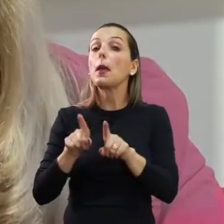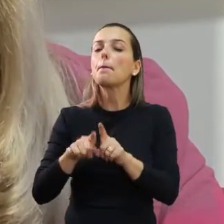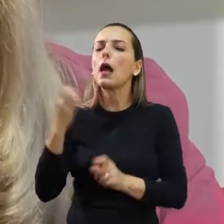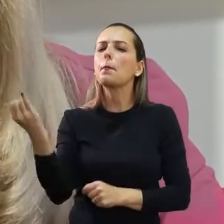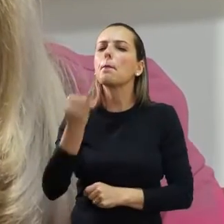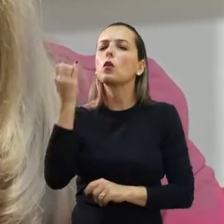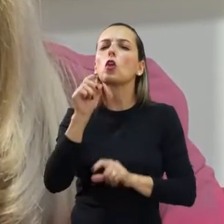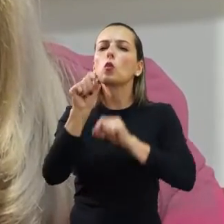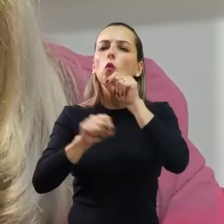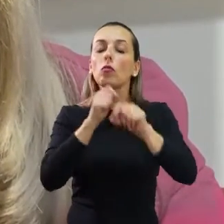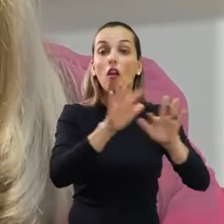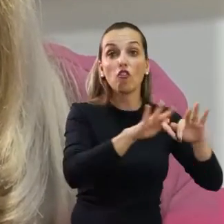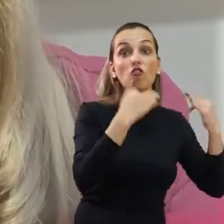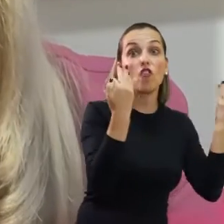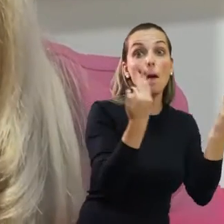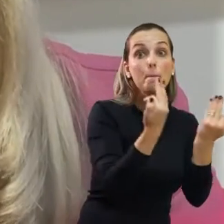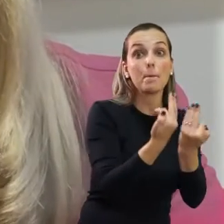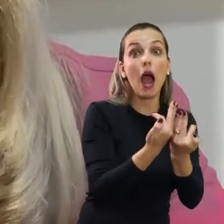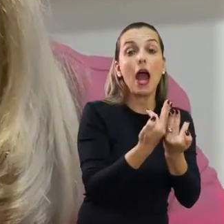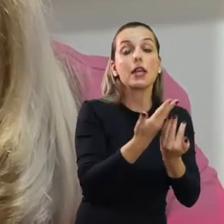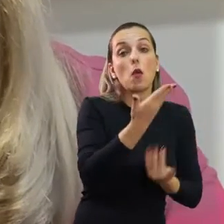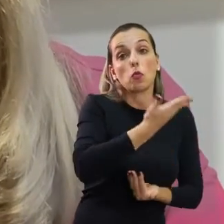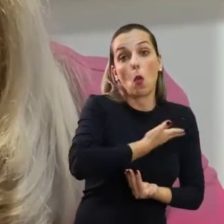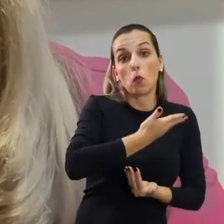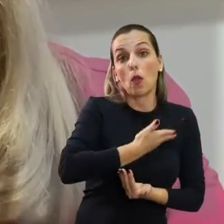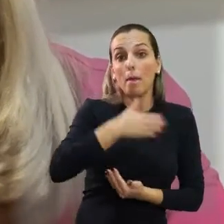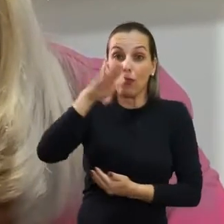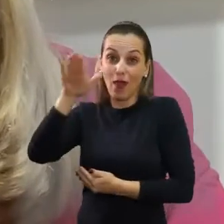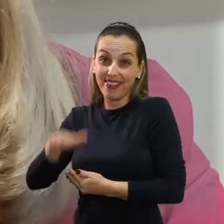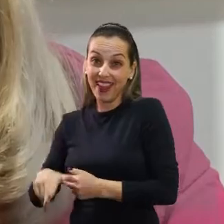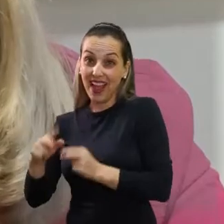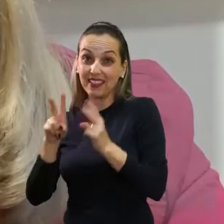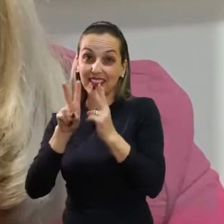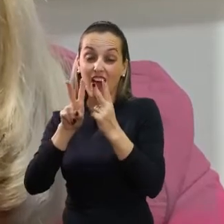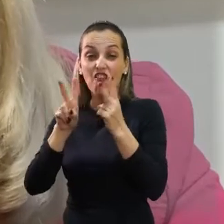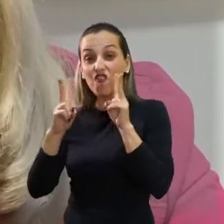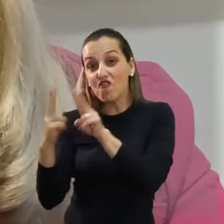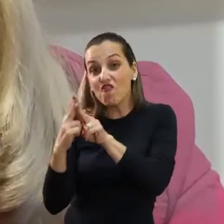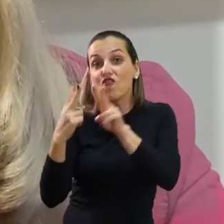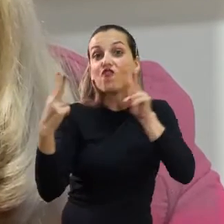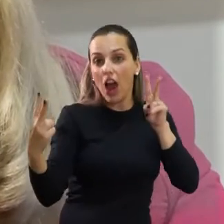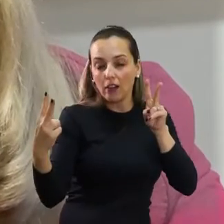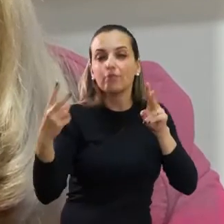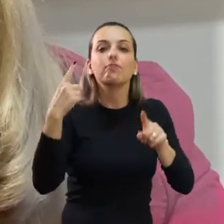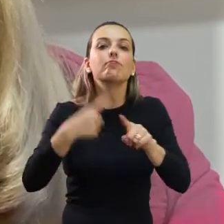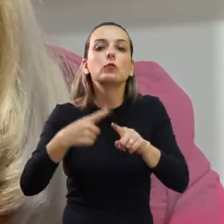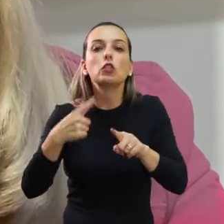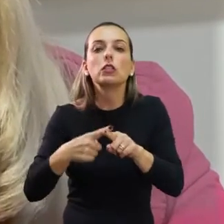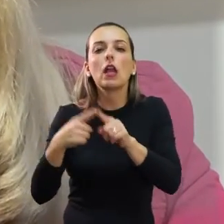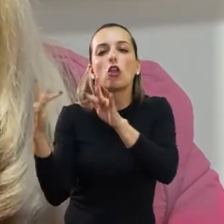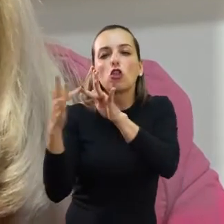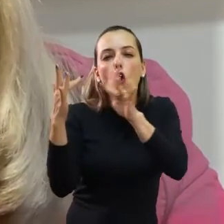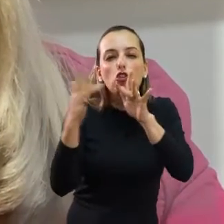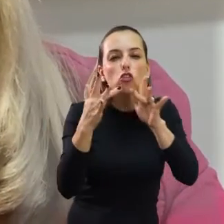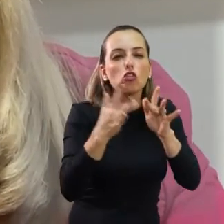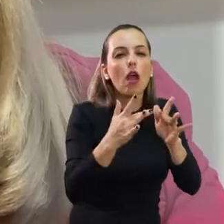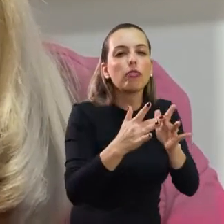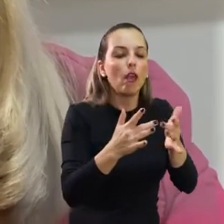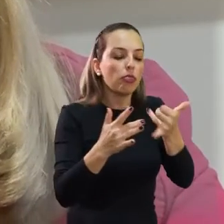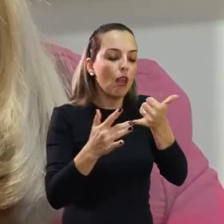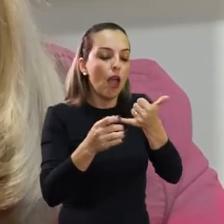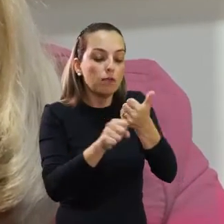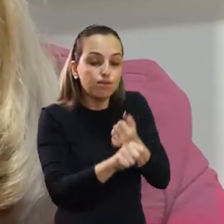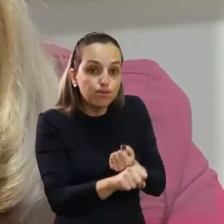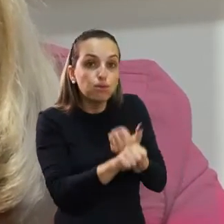da criança com os familiares e amigos, a fim de que a criança possa vê-los e se